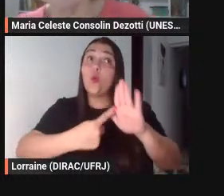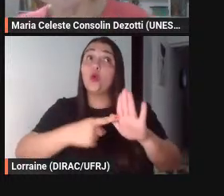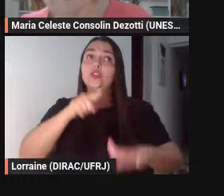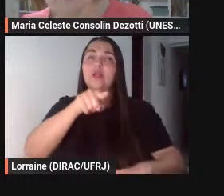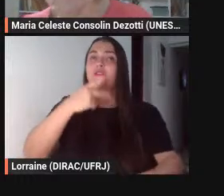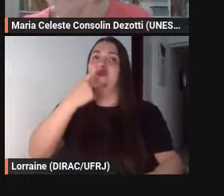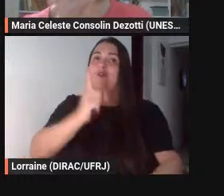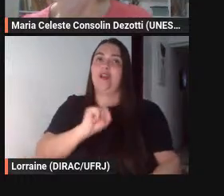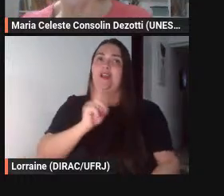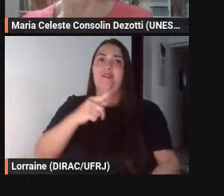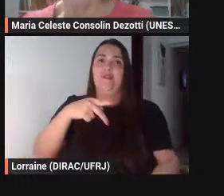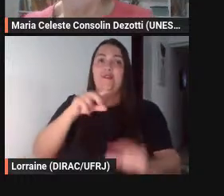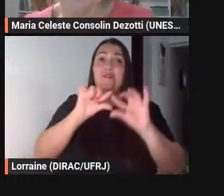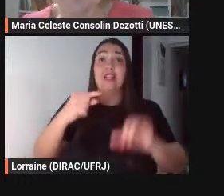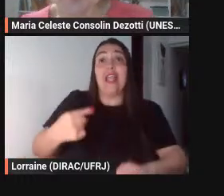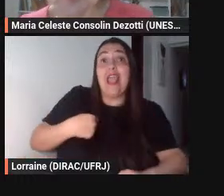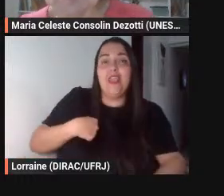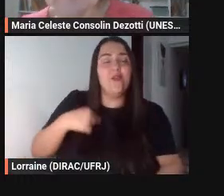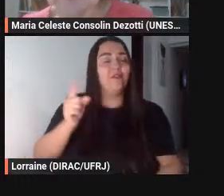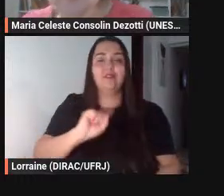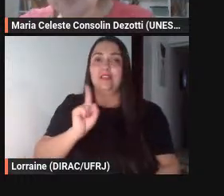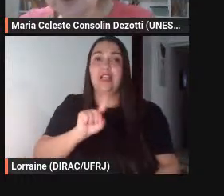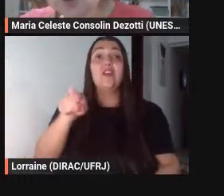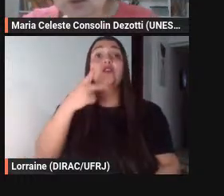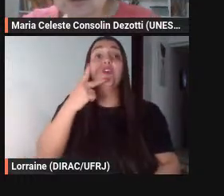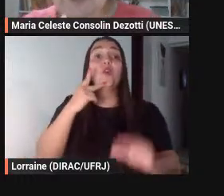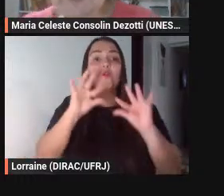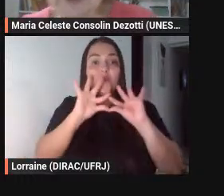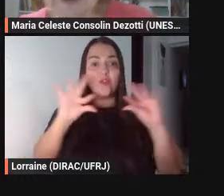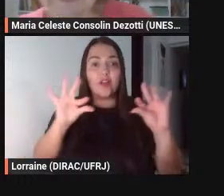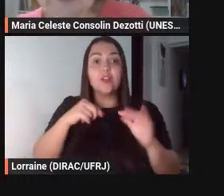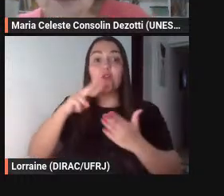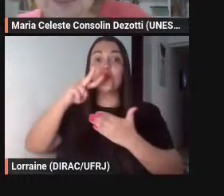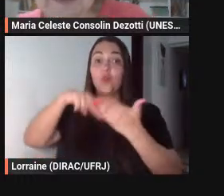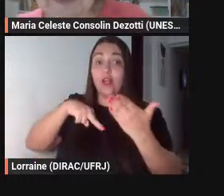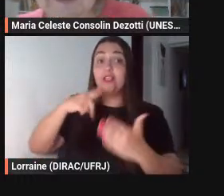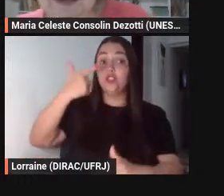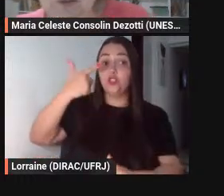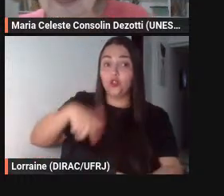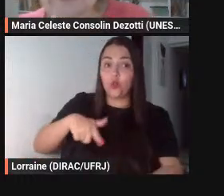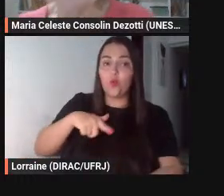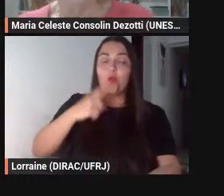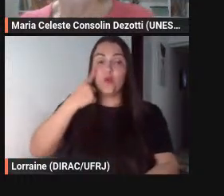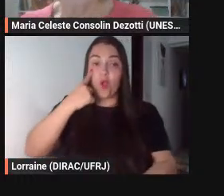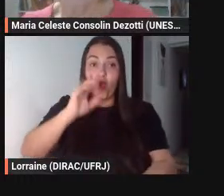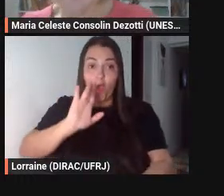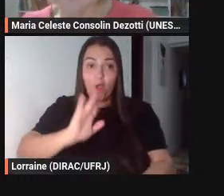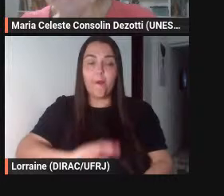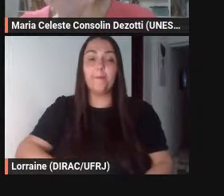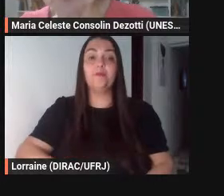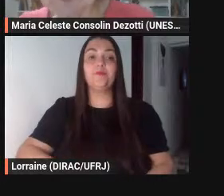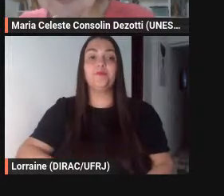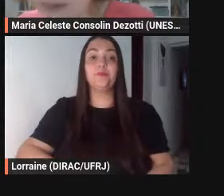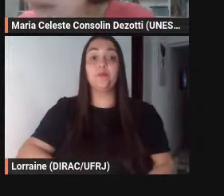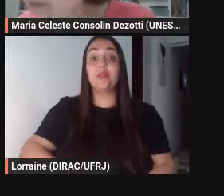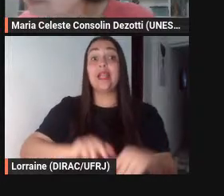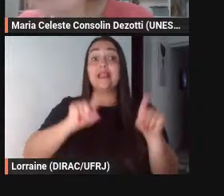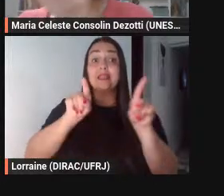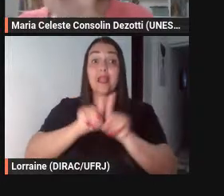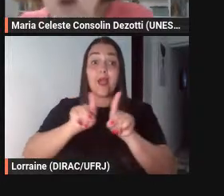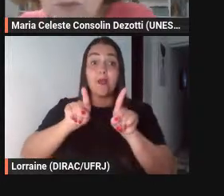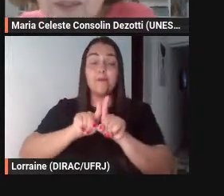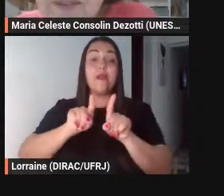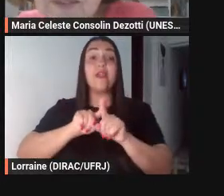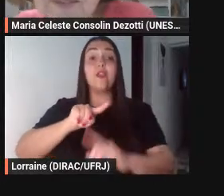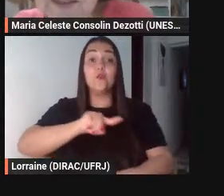vocês não olha como o Exopo diz ali vou ler de novo a interpretação também a vocês